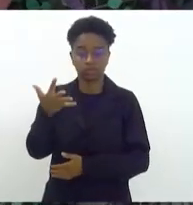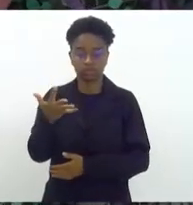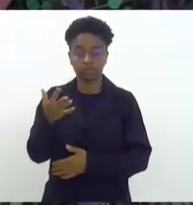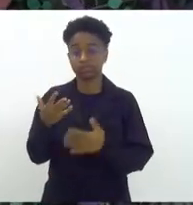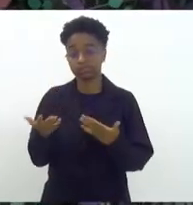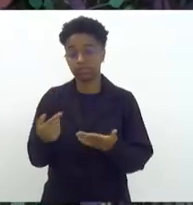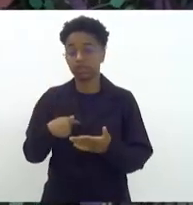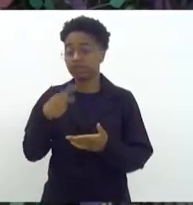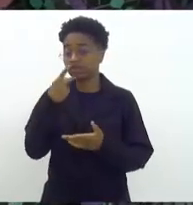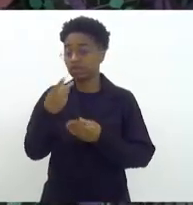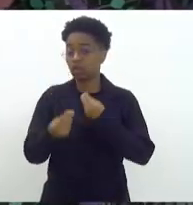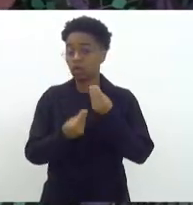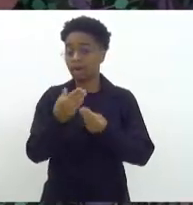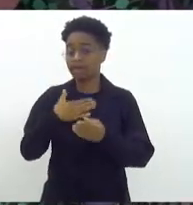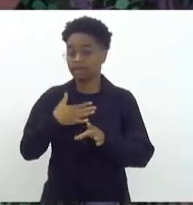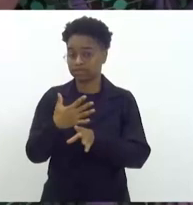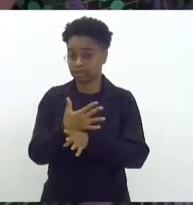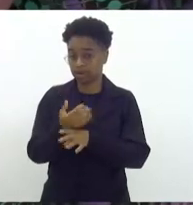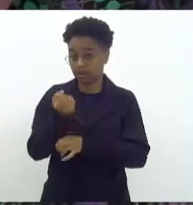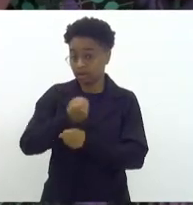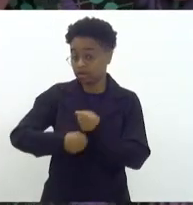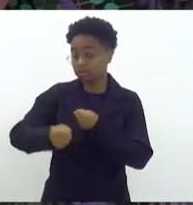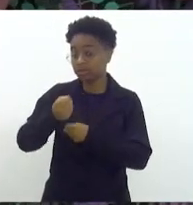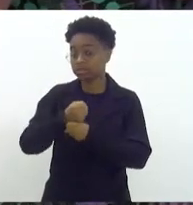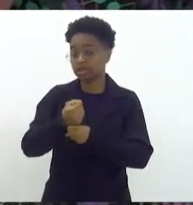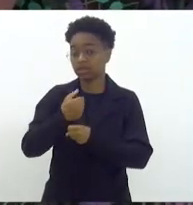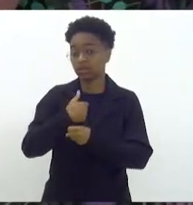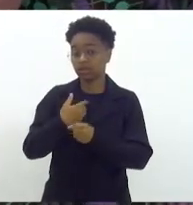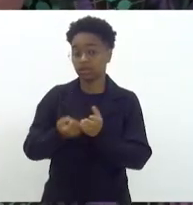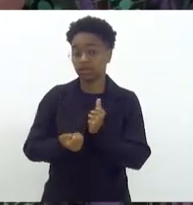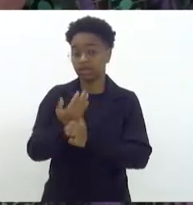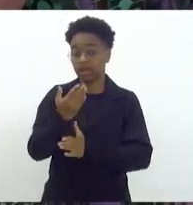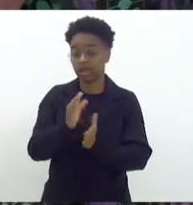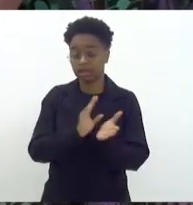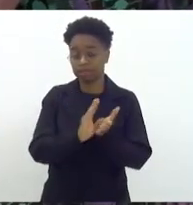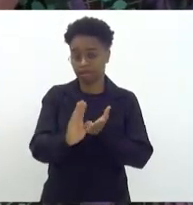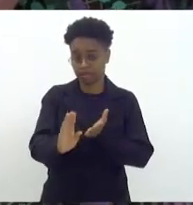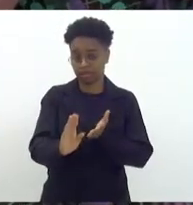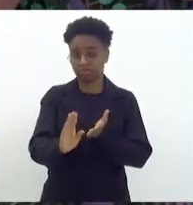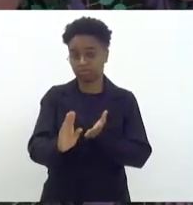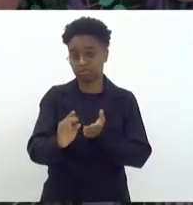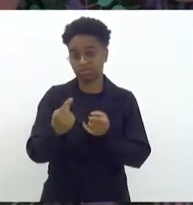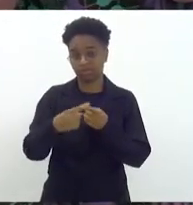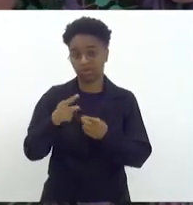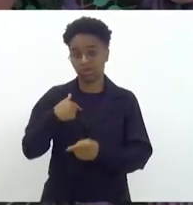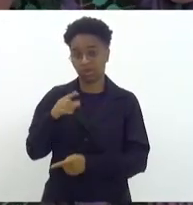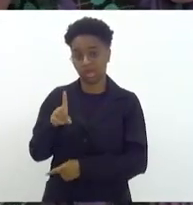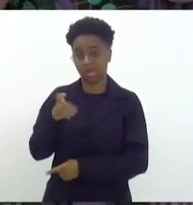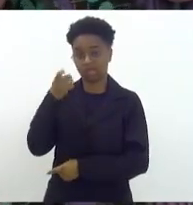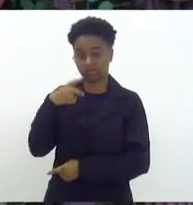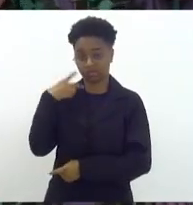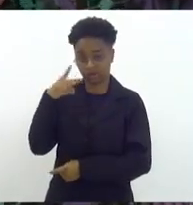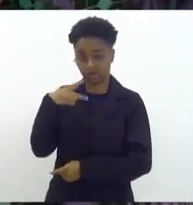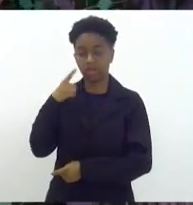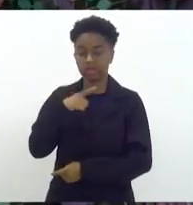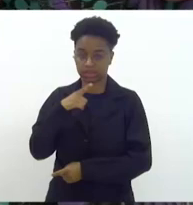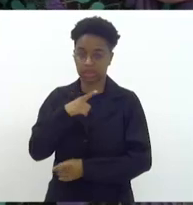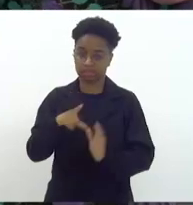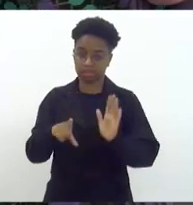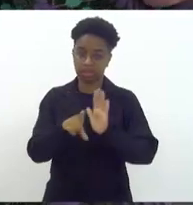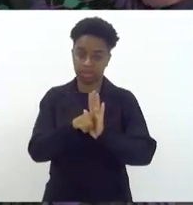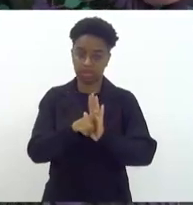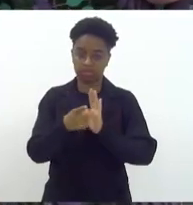quadro da minha cidade. no ano passado eu fiz uma emenda impositiva enquanto vereador. A gente tem esse mecanismo na lei orgânica